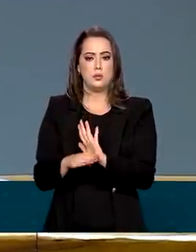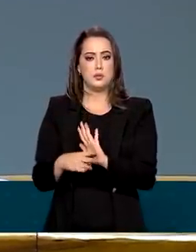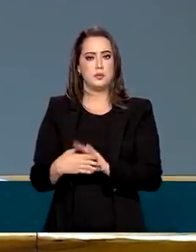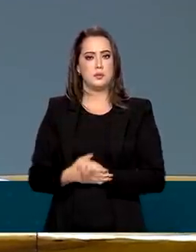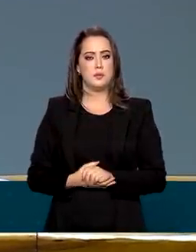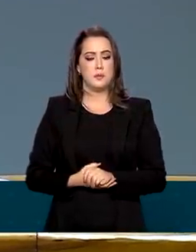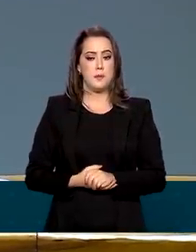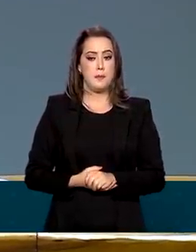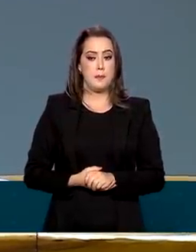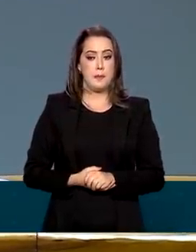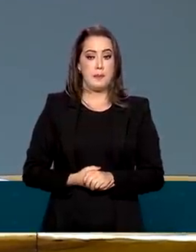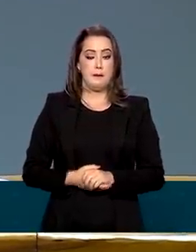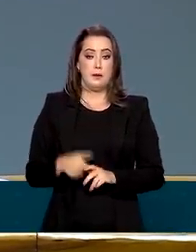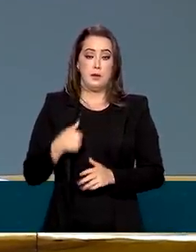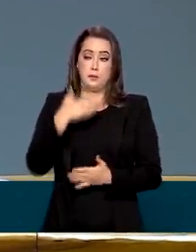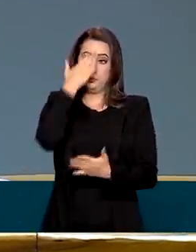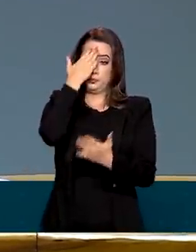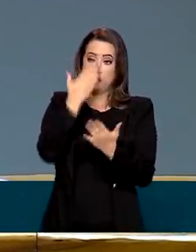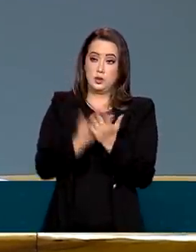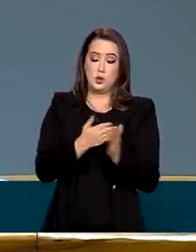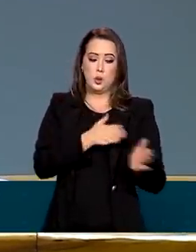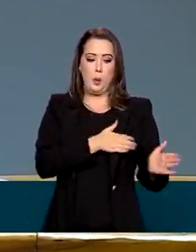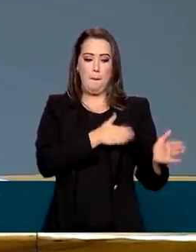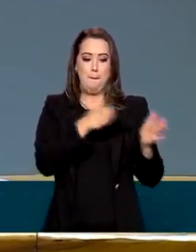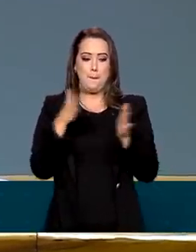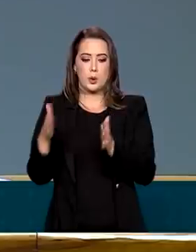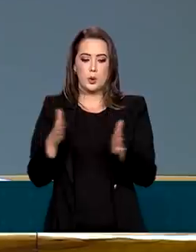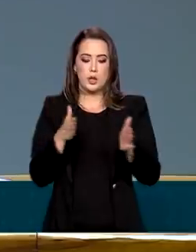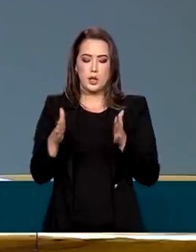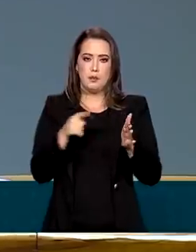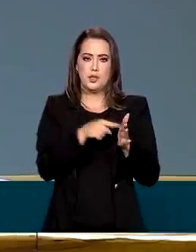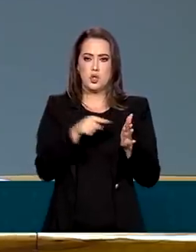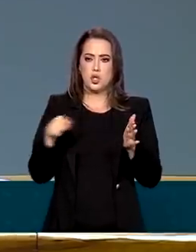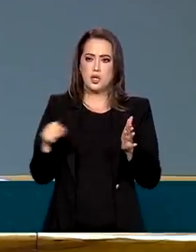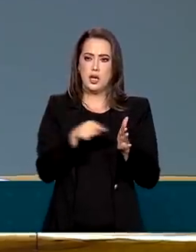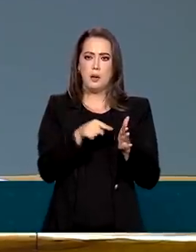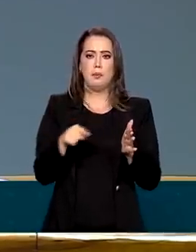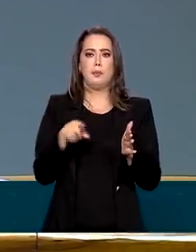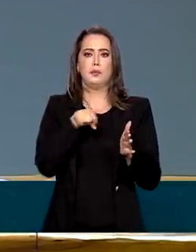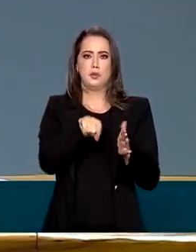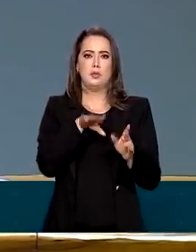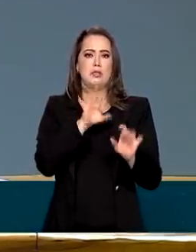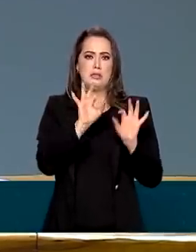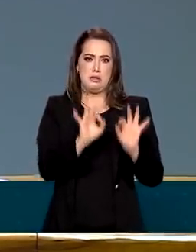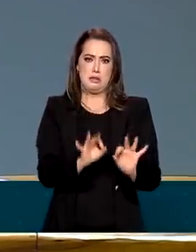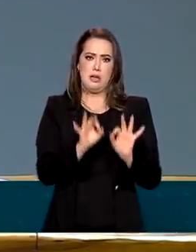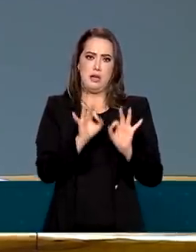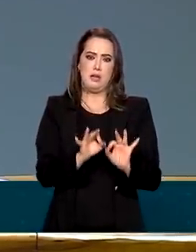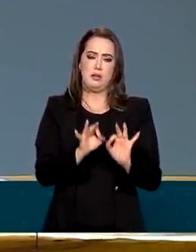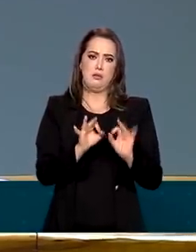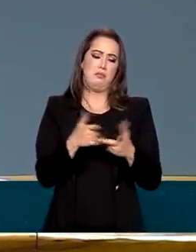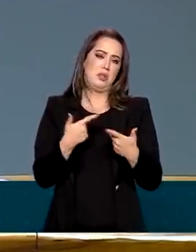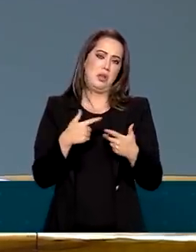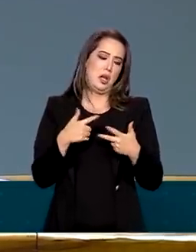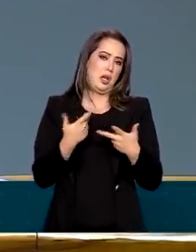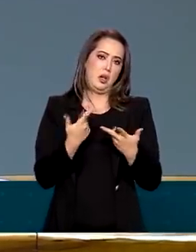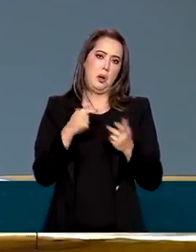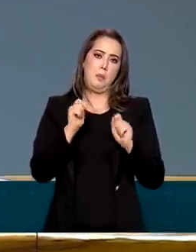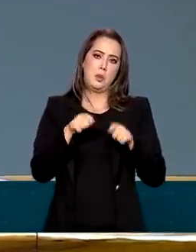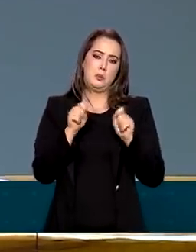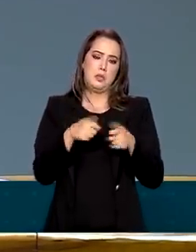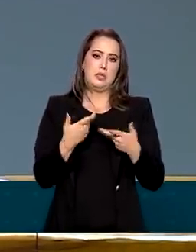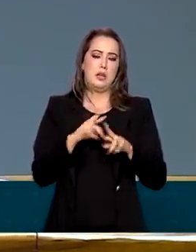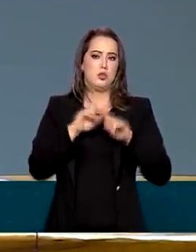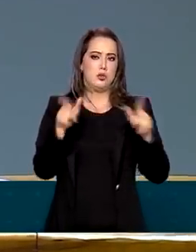programa transitório, ele adquiriu características um pouco diferentes. Ele adquiriu características de renda